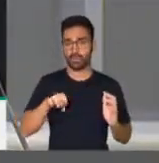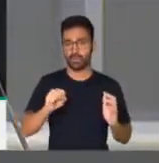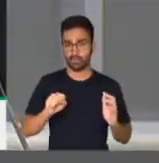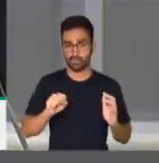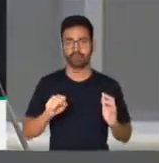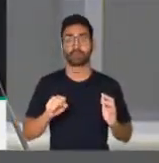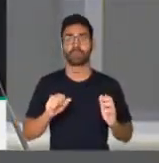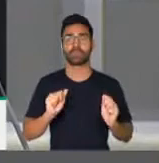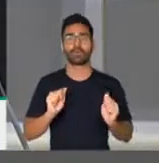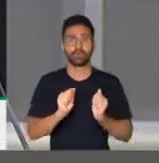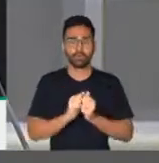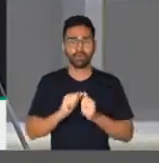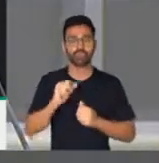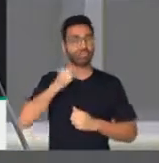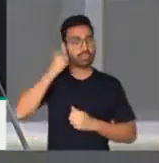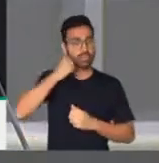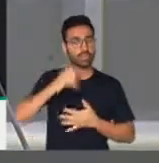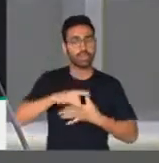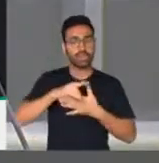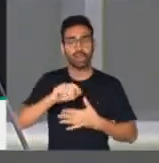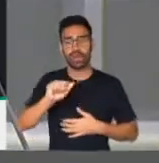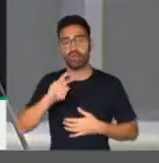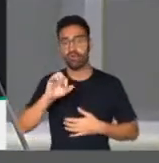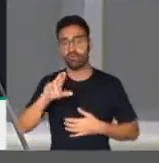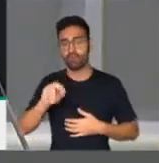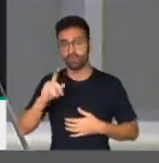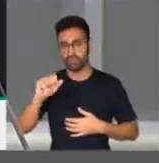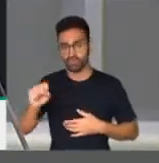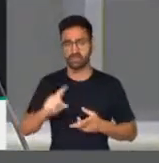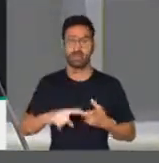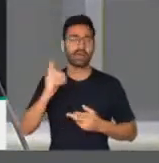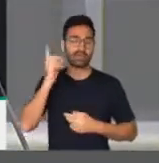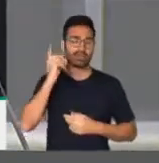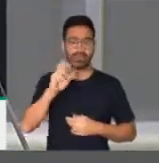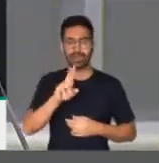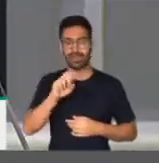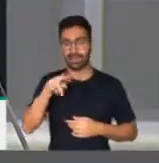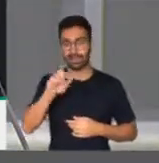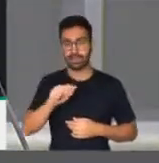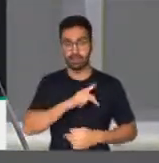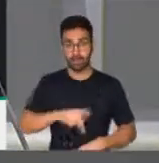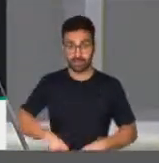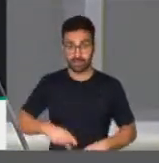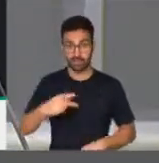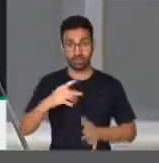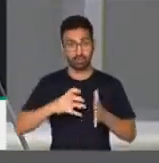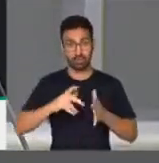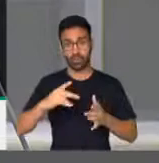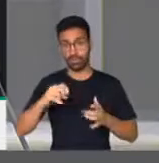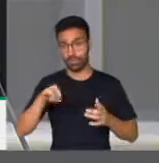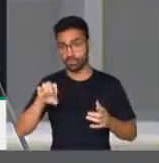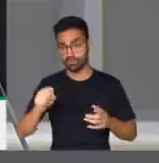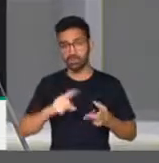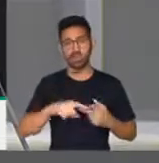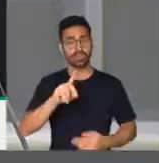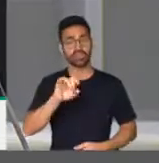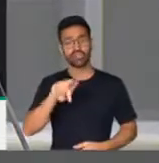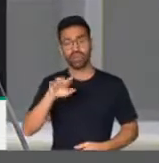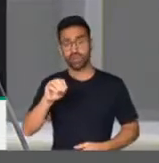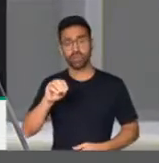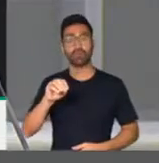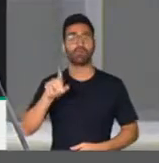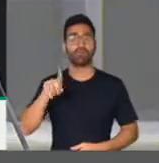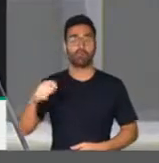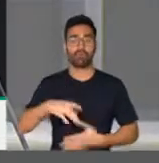Dias, nossa grande liderança, a deputada Renata Abreu, presidente do Podemos, o Diego Garcia, nosso líder